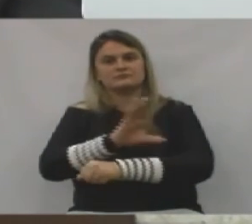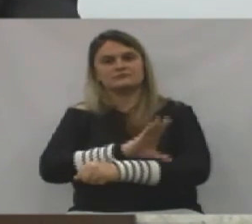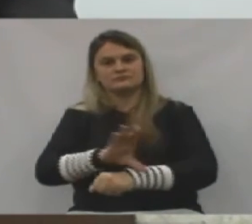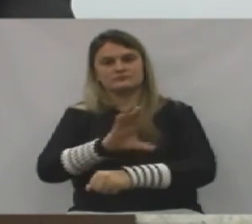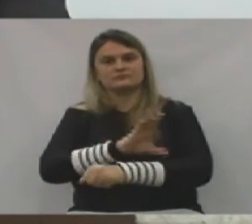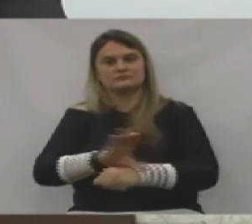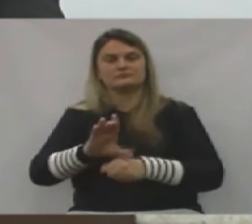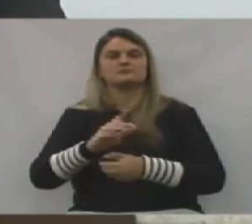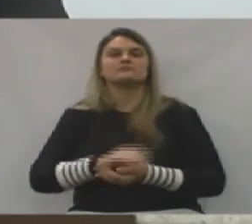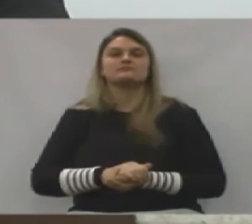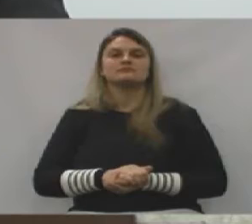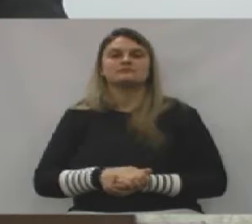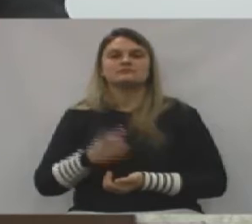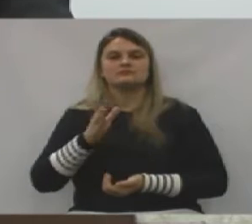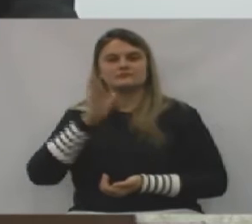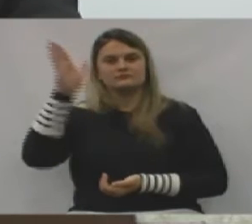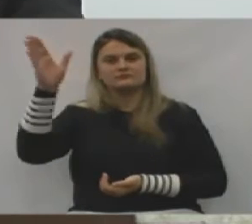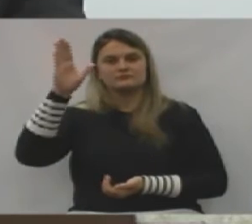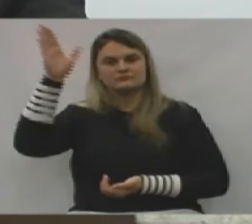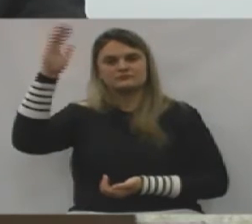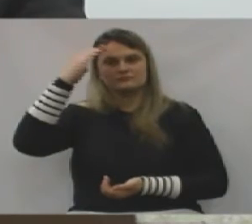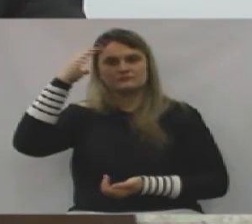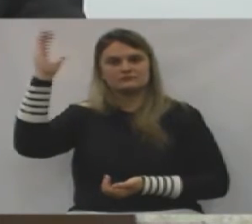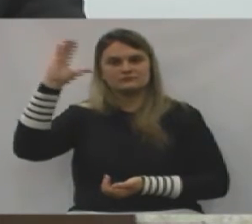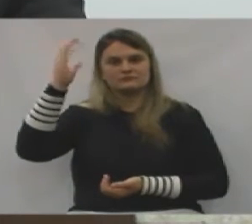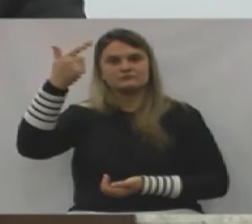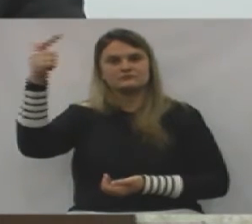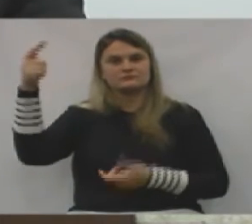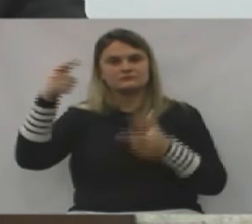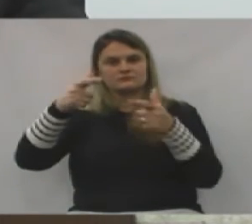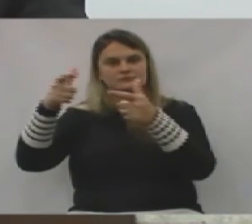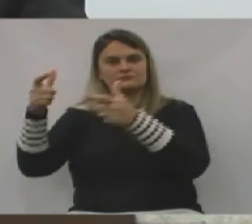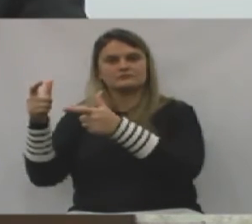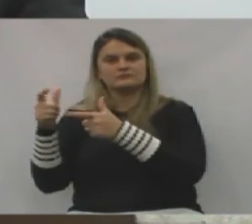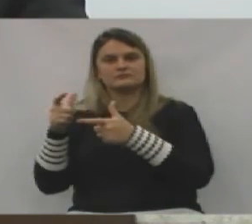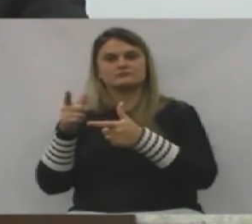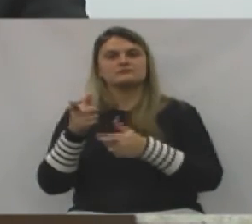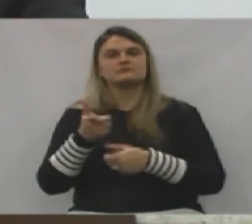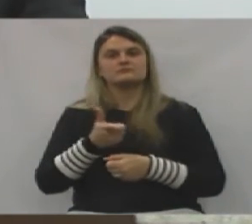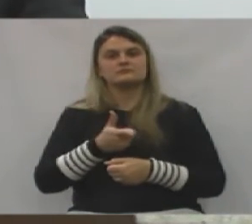têm ido para Curitiba, para outros lugares, e têm